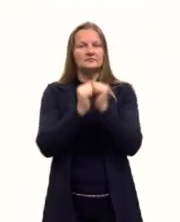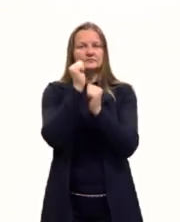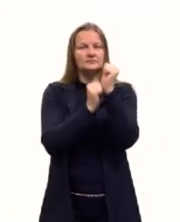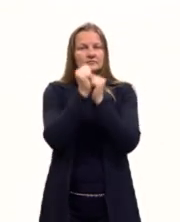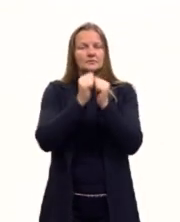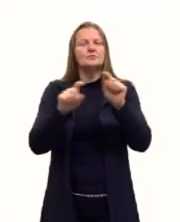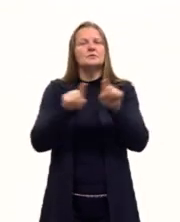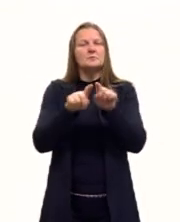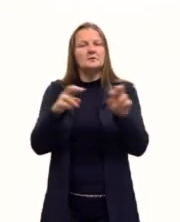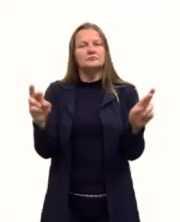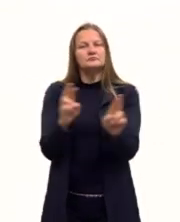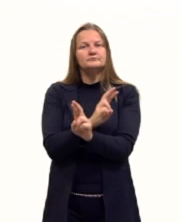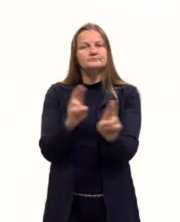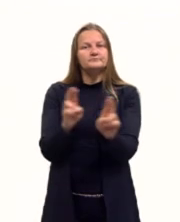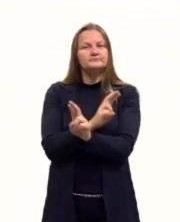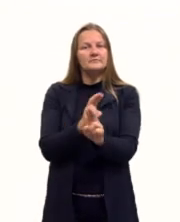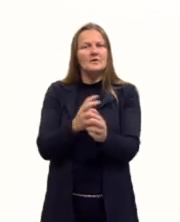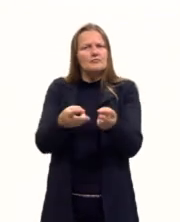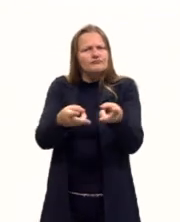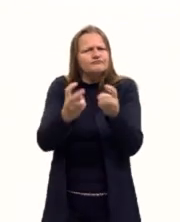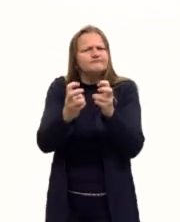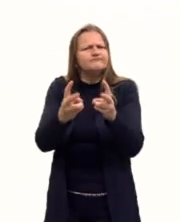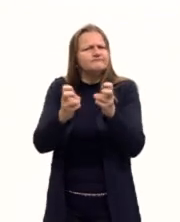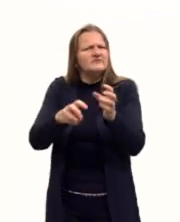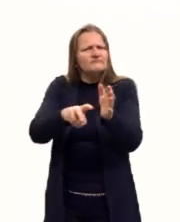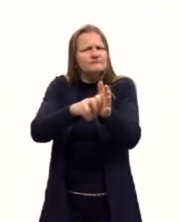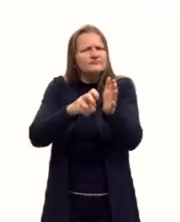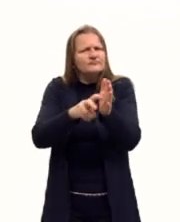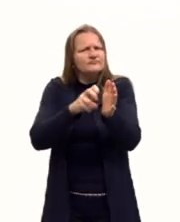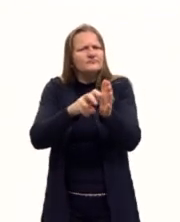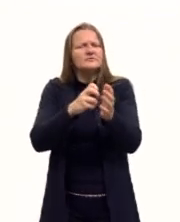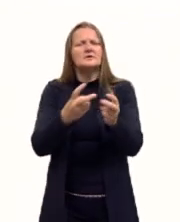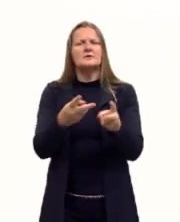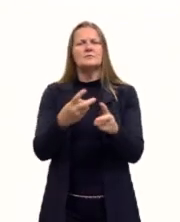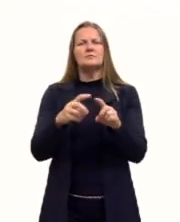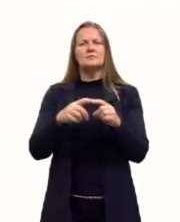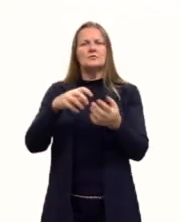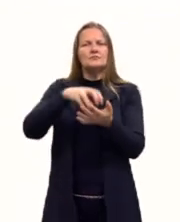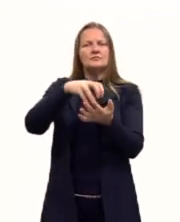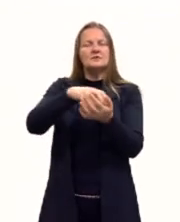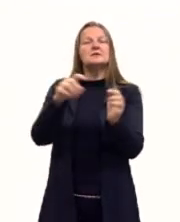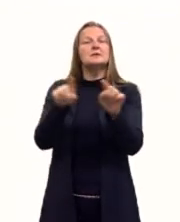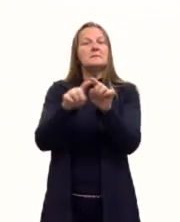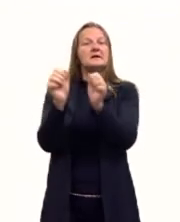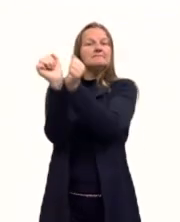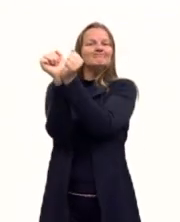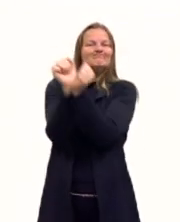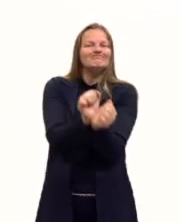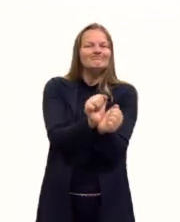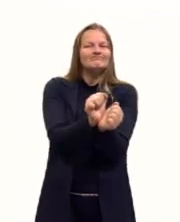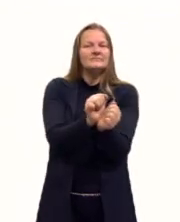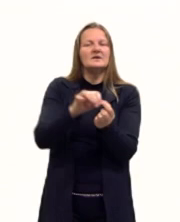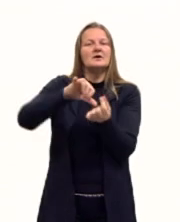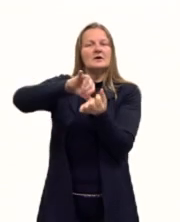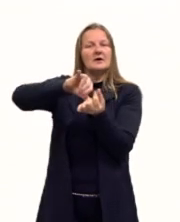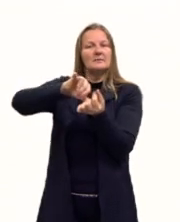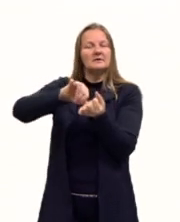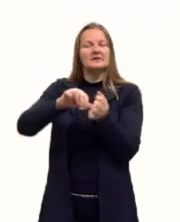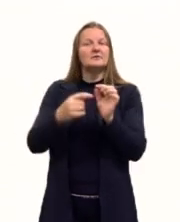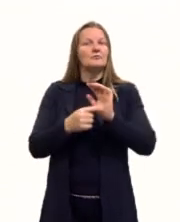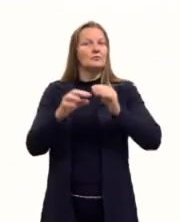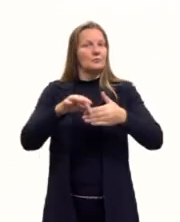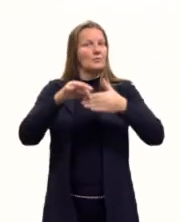ainda se relaciona com a exploração, com o colonialismo e com a escravidão. É uma parte do capitalismo que, às vezes, a gente não